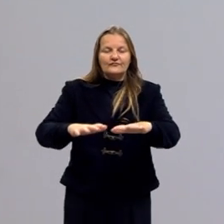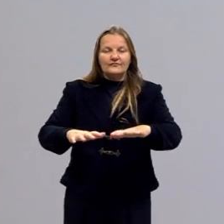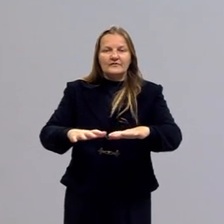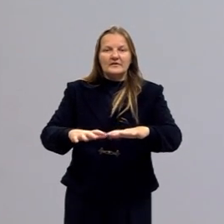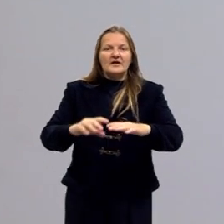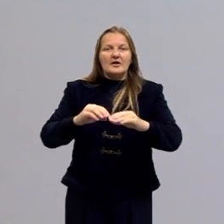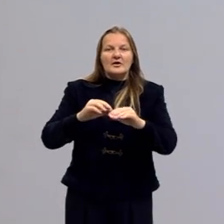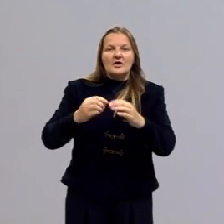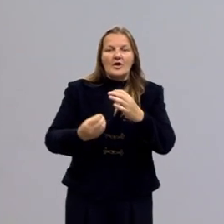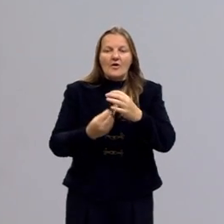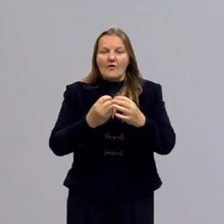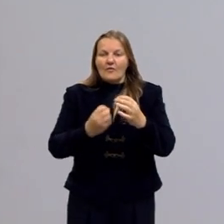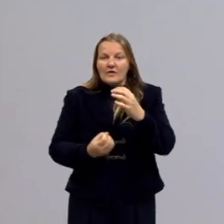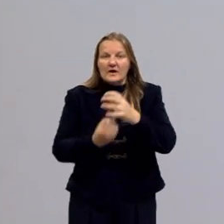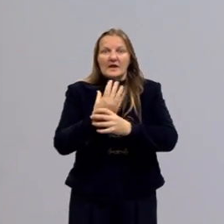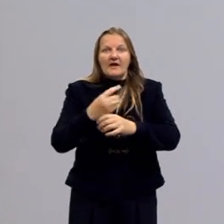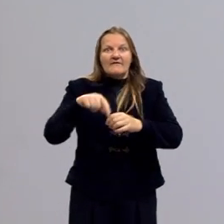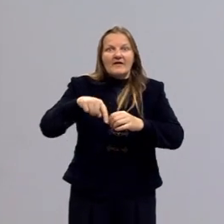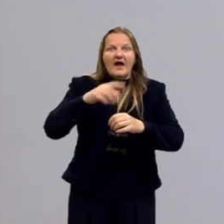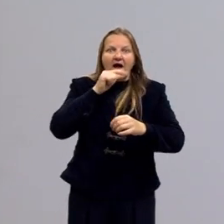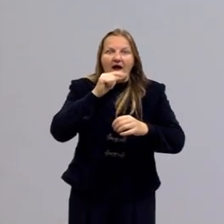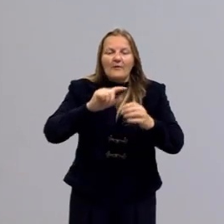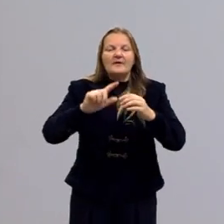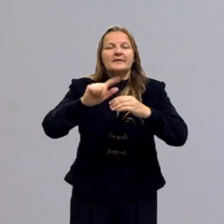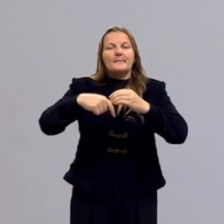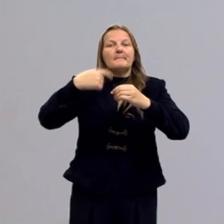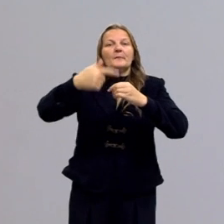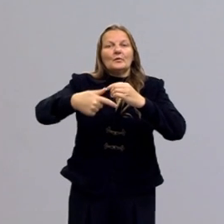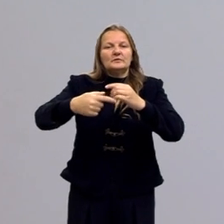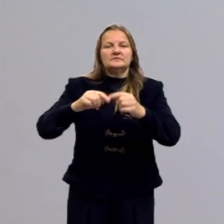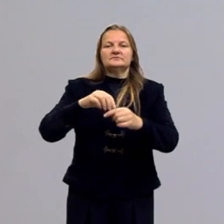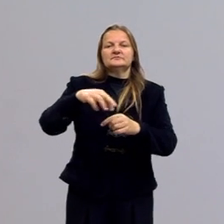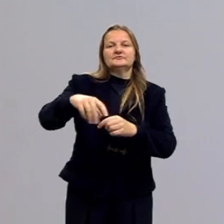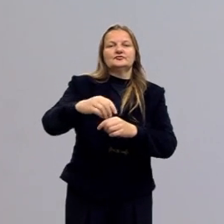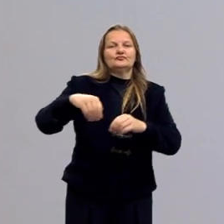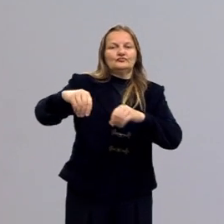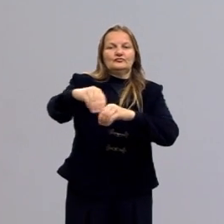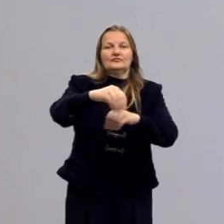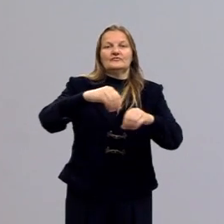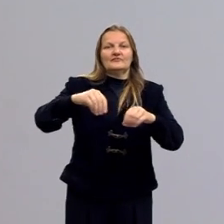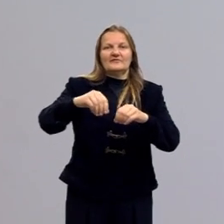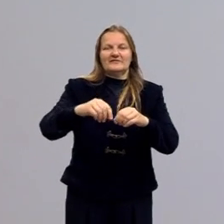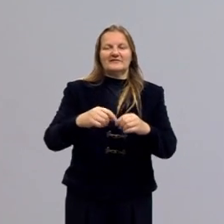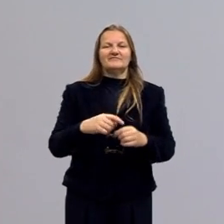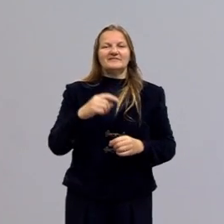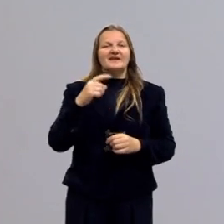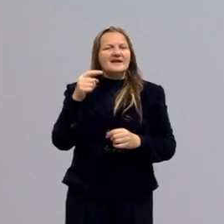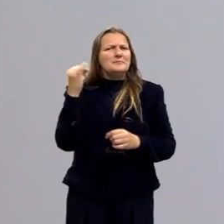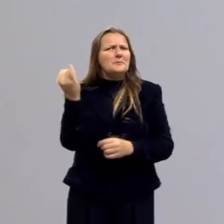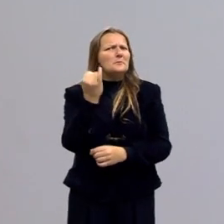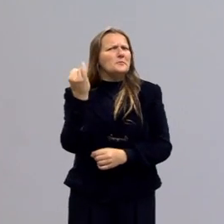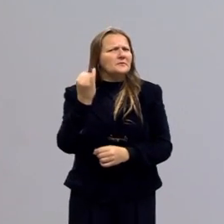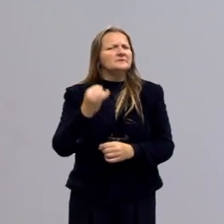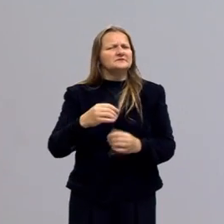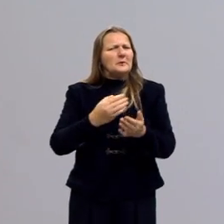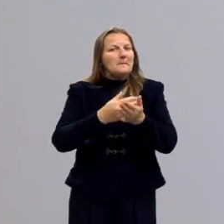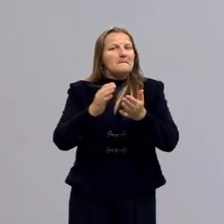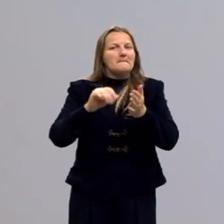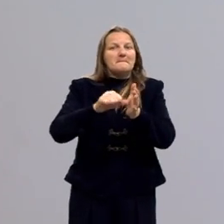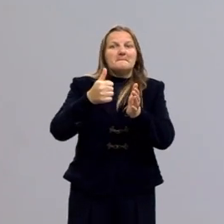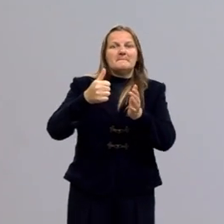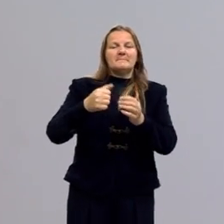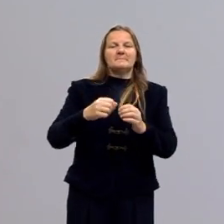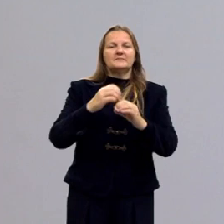foi bem importante também para a astrologia, né? Ele foi um dos pioneiros